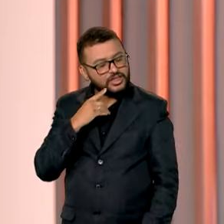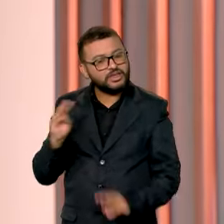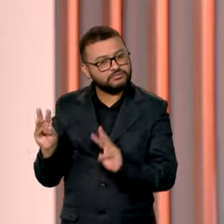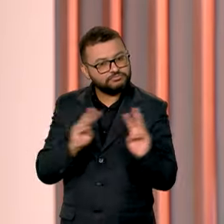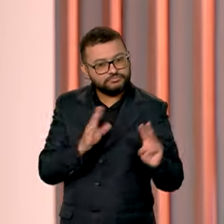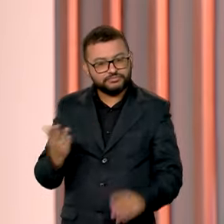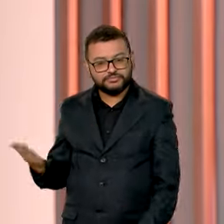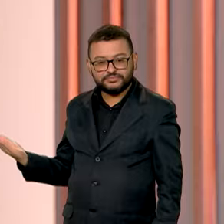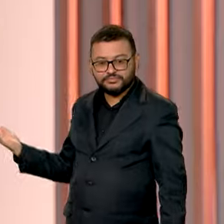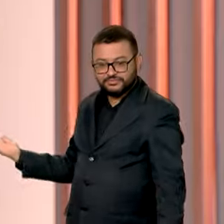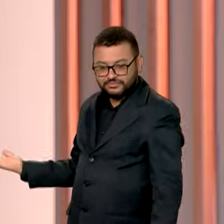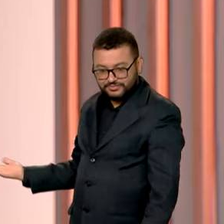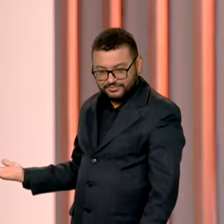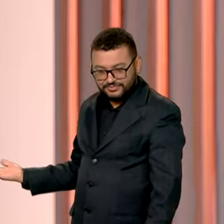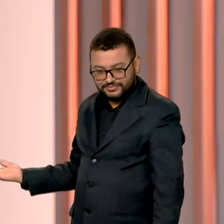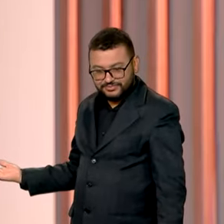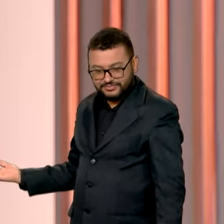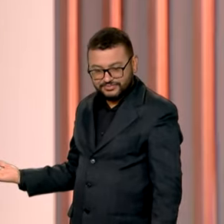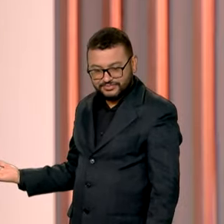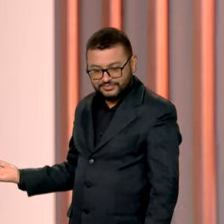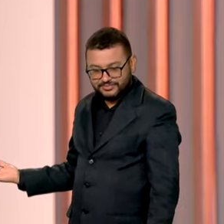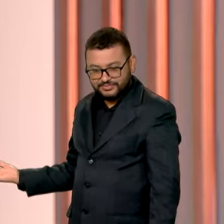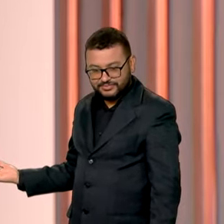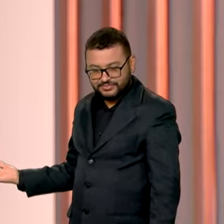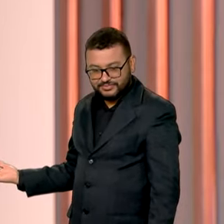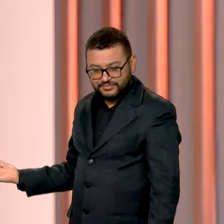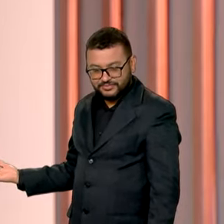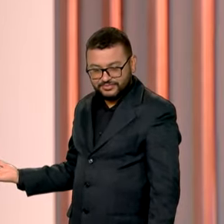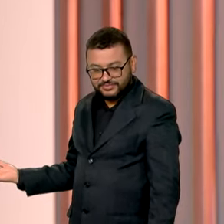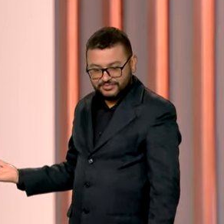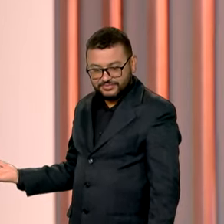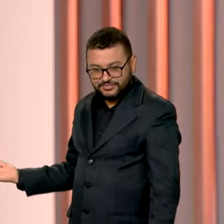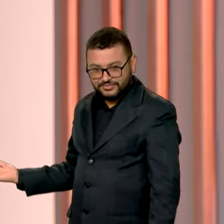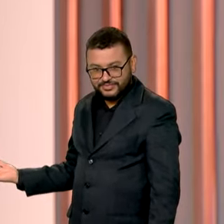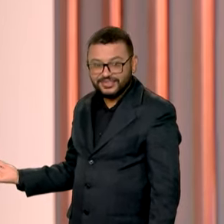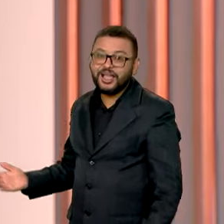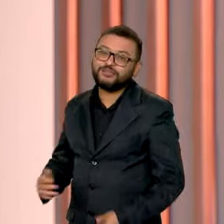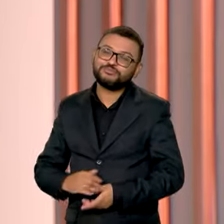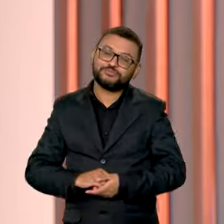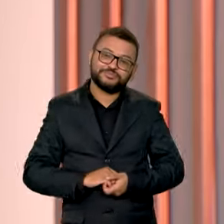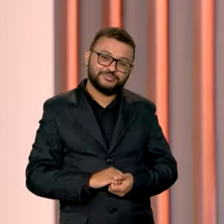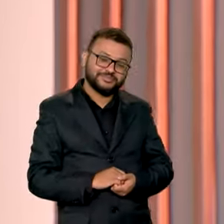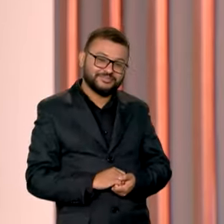voz.gov.br barra 90 anos.